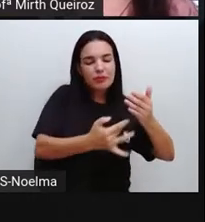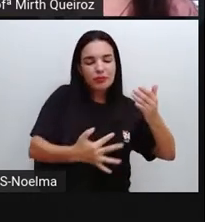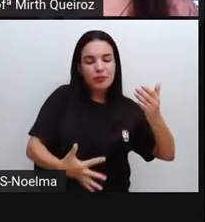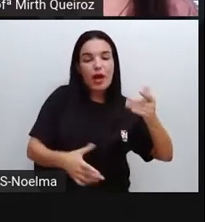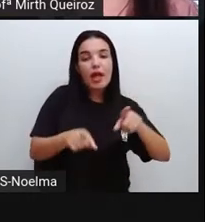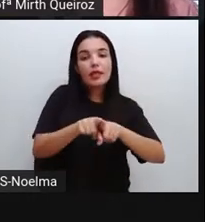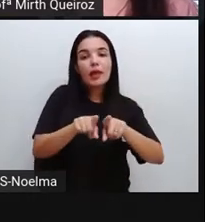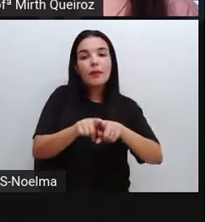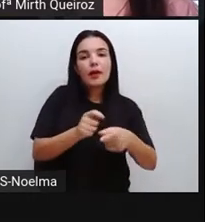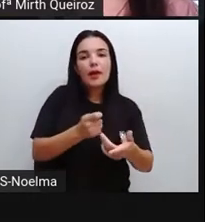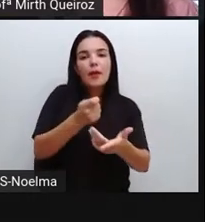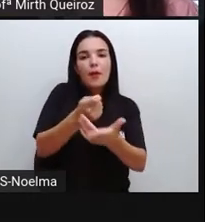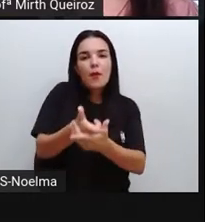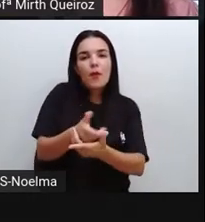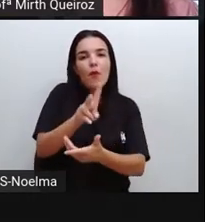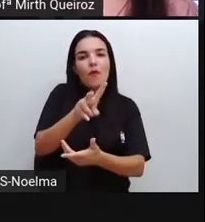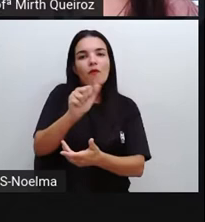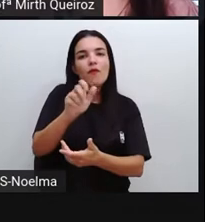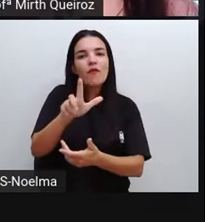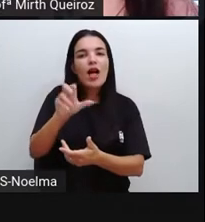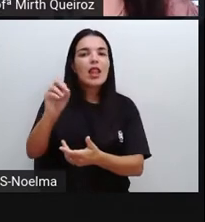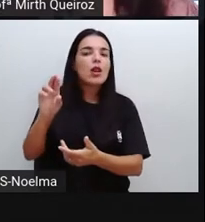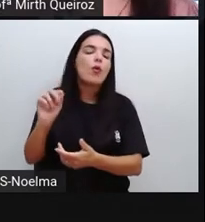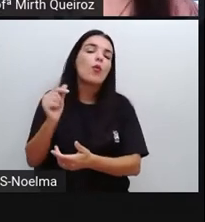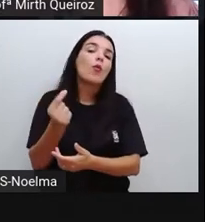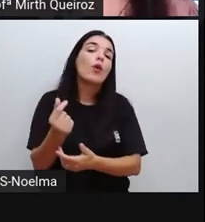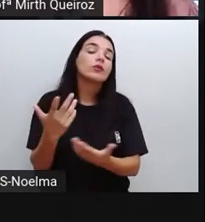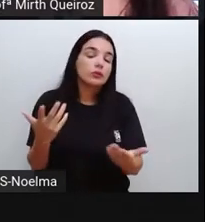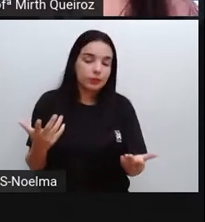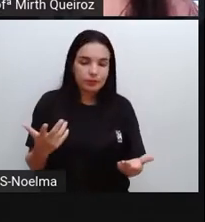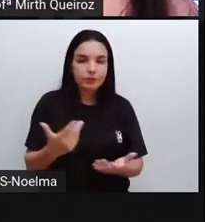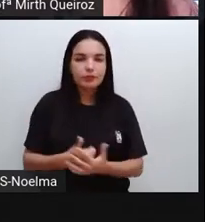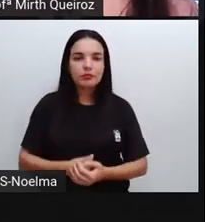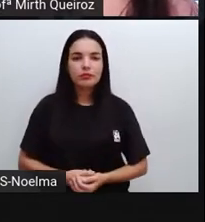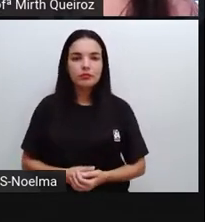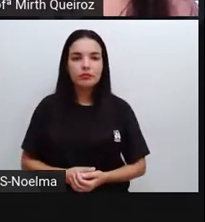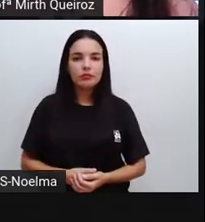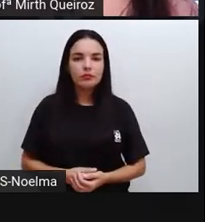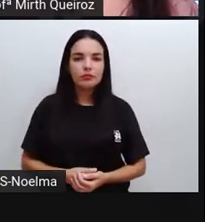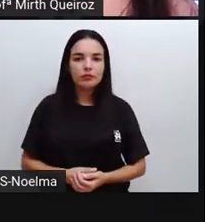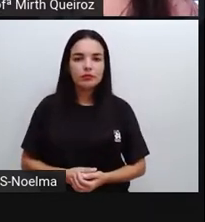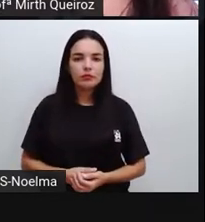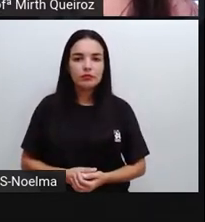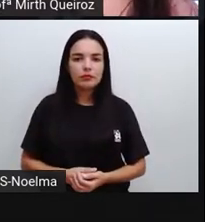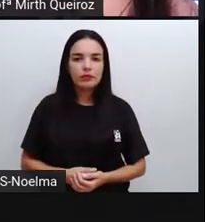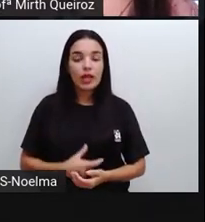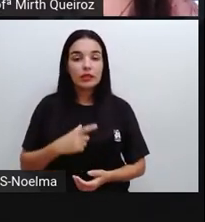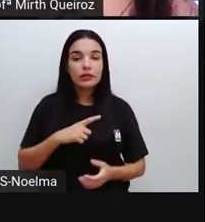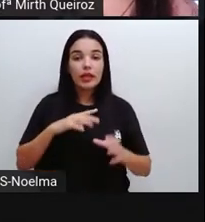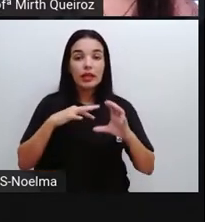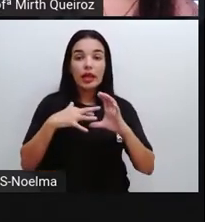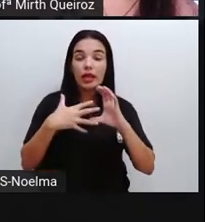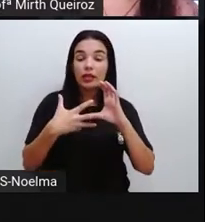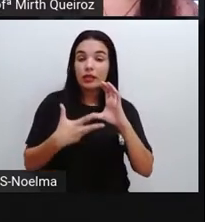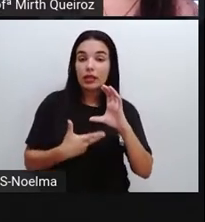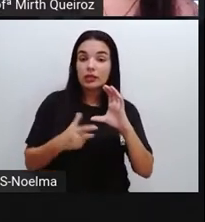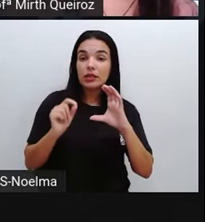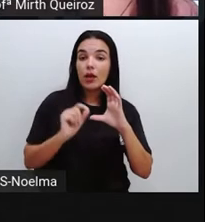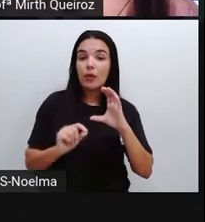correspondente a ser pago pelo gasto dessa água. Então, ele vai se caracterizar